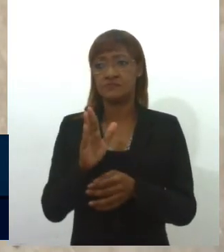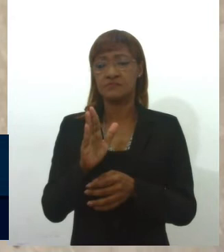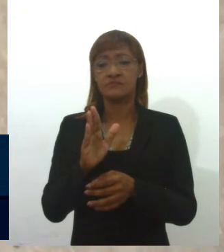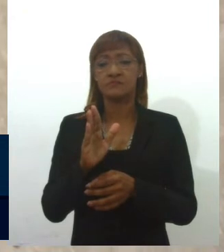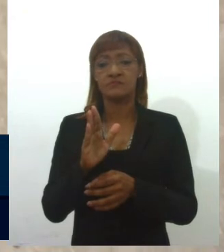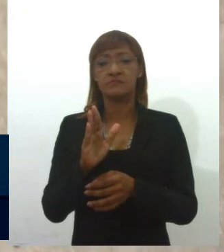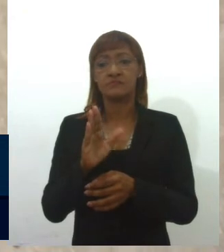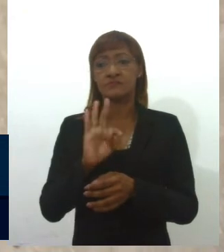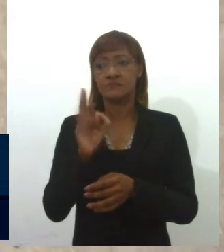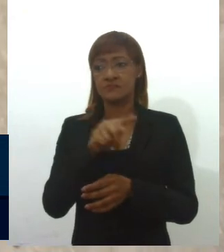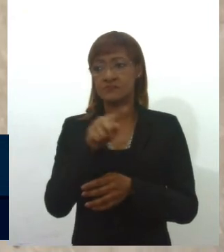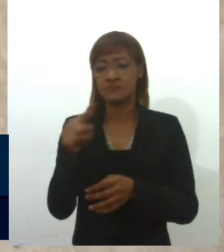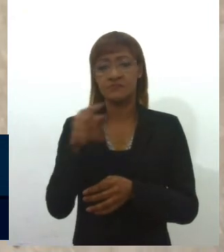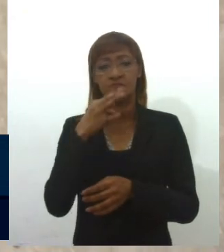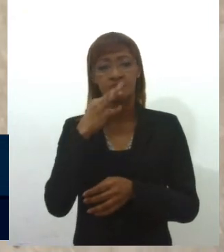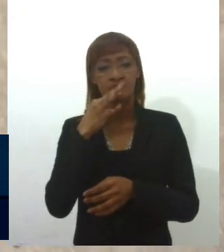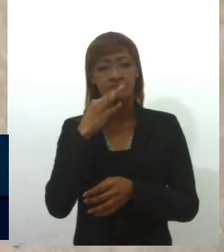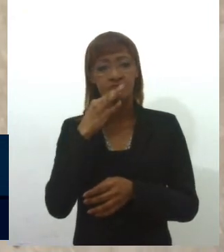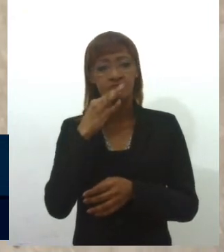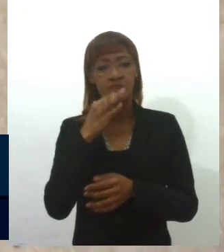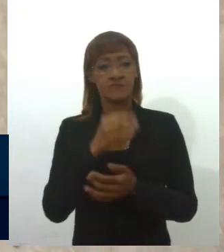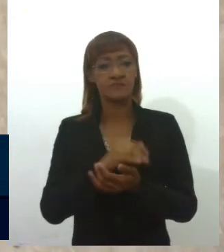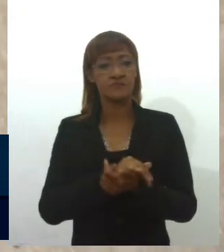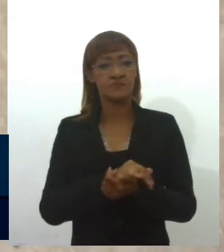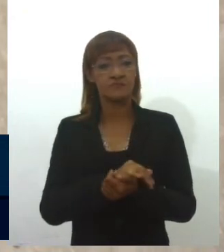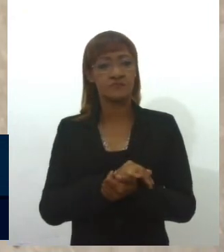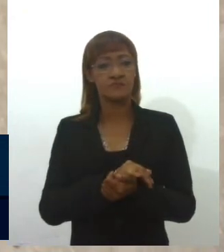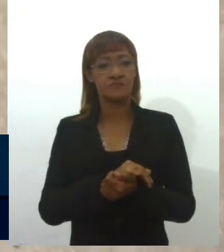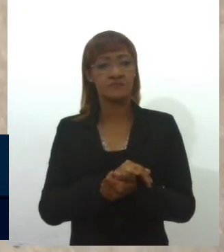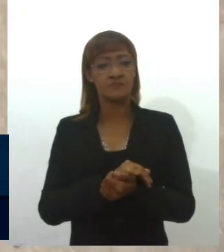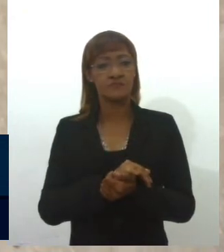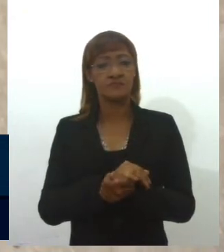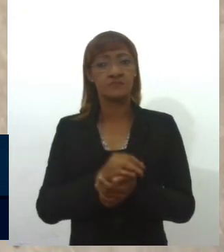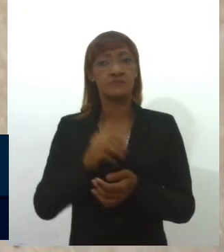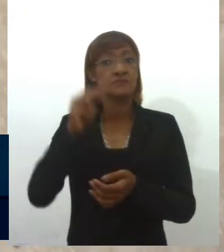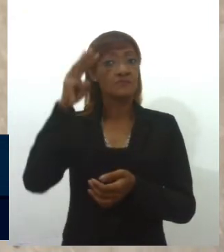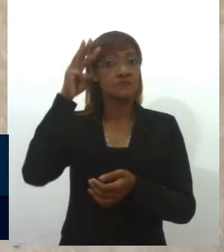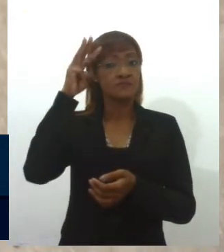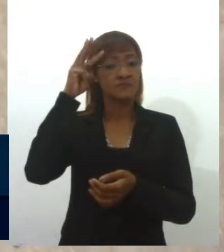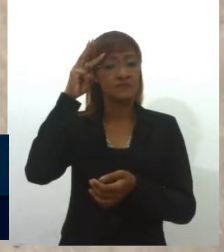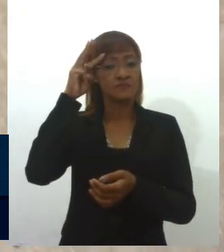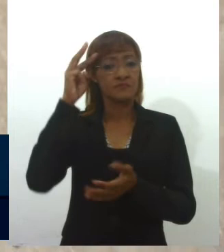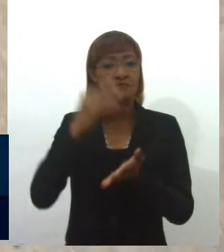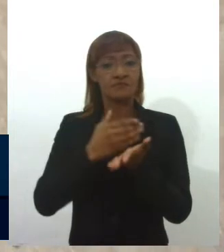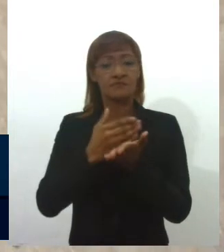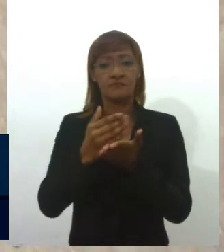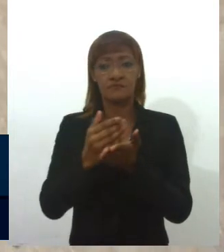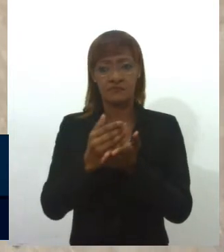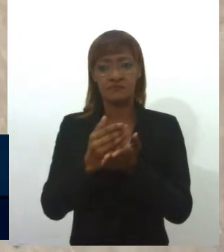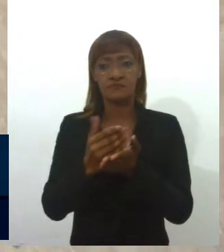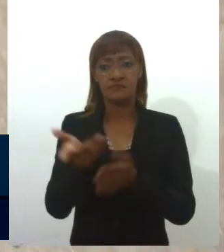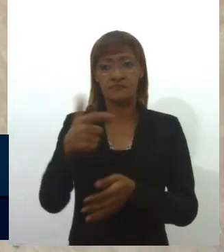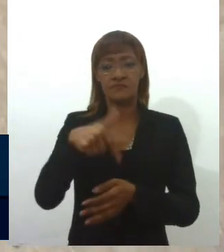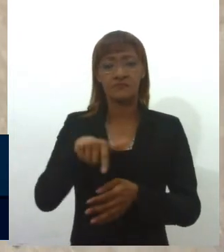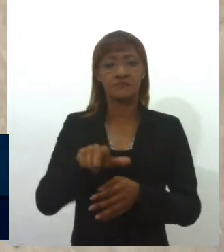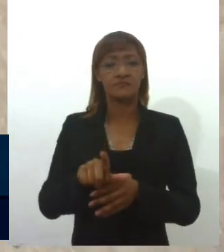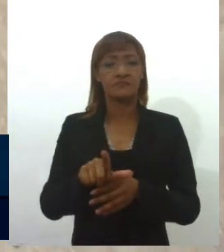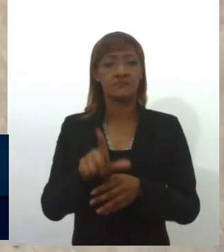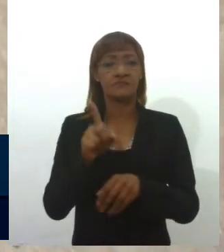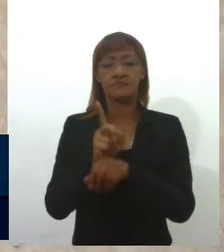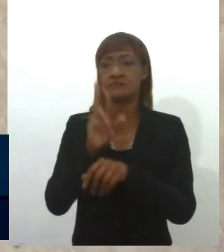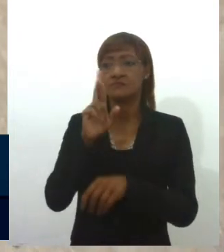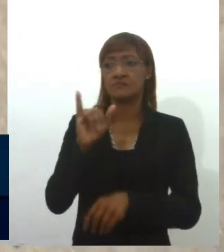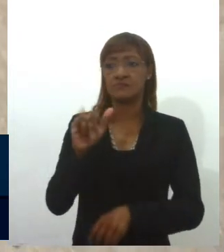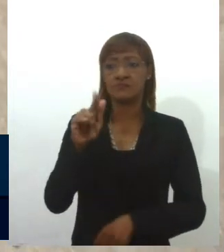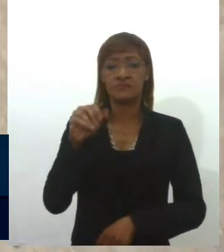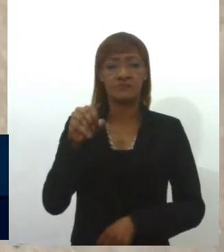Parlamentar e, a partir de terça-feira, já o implantaremos. Doutor Igor, com sua